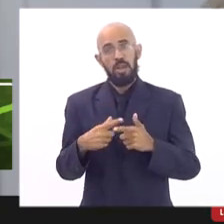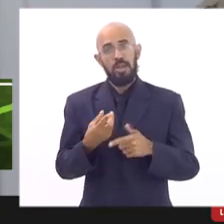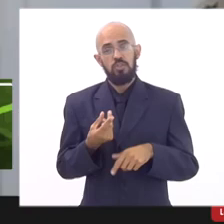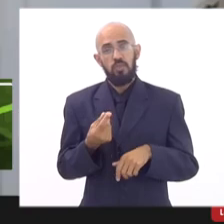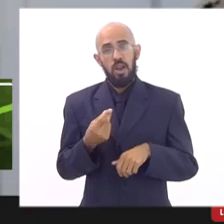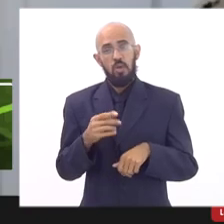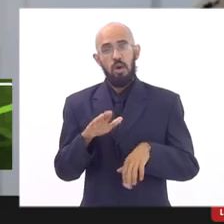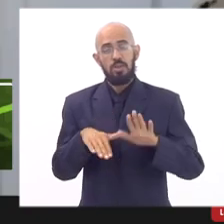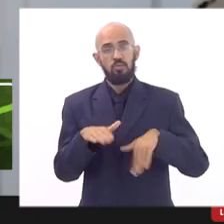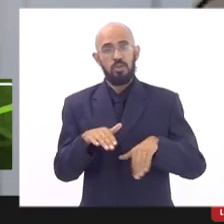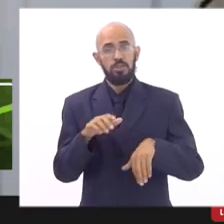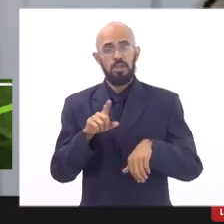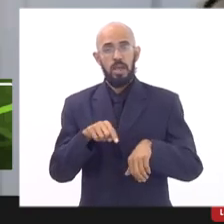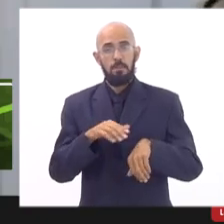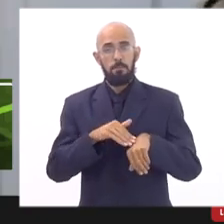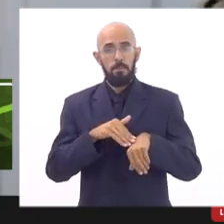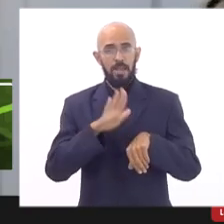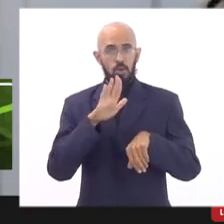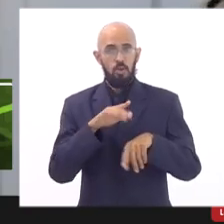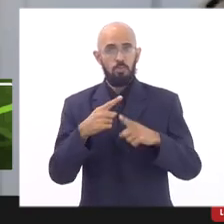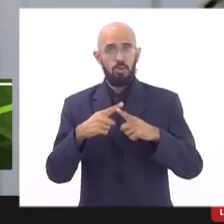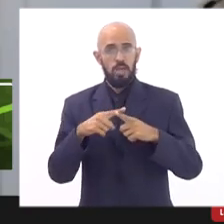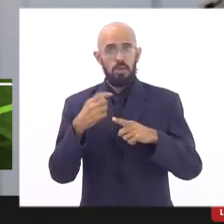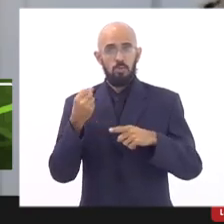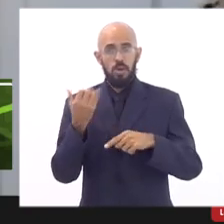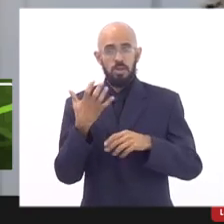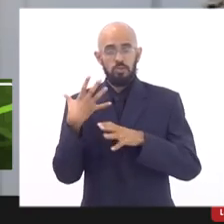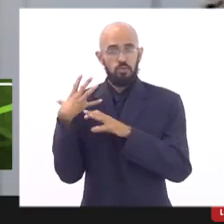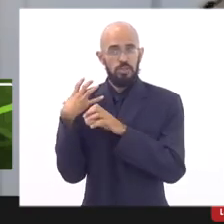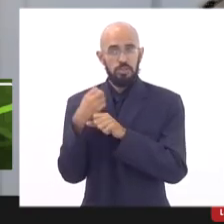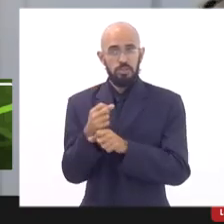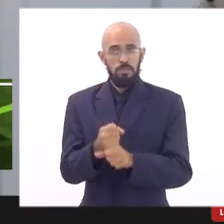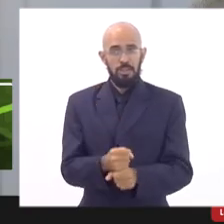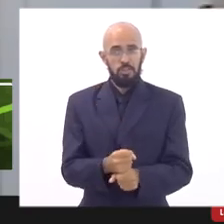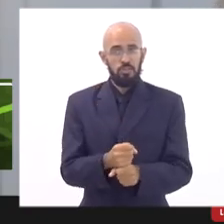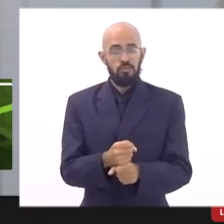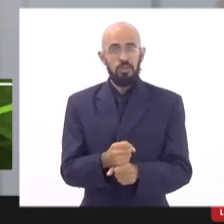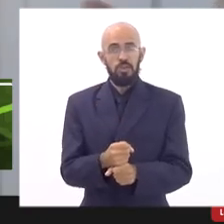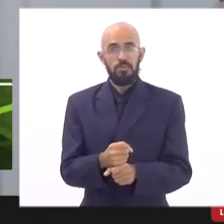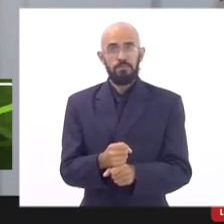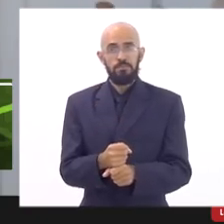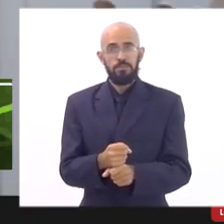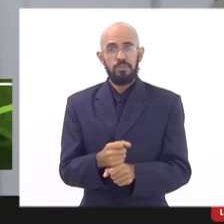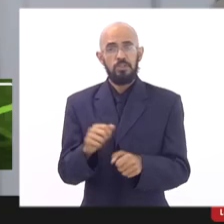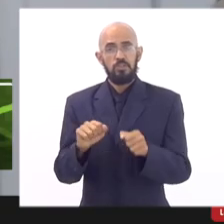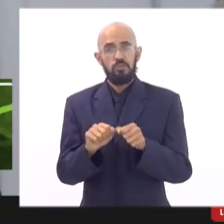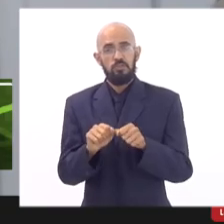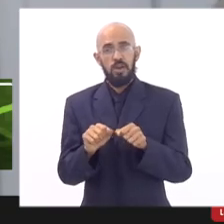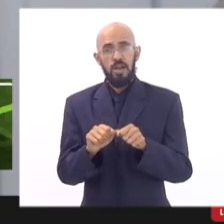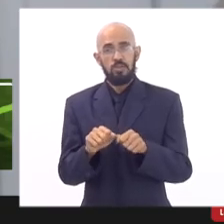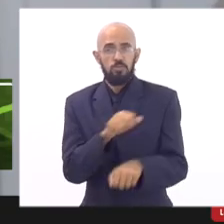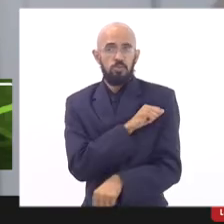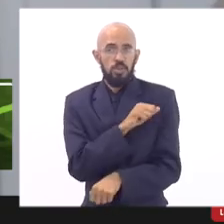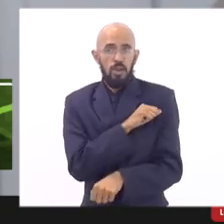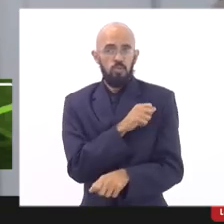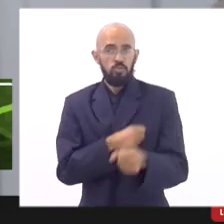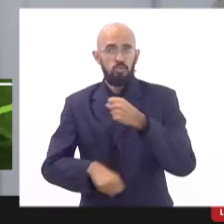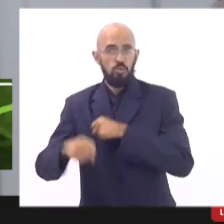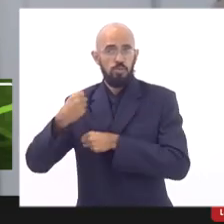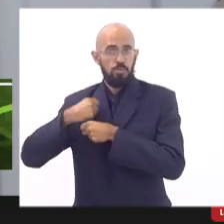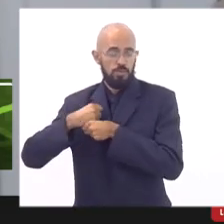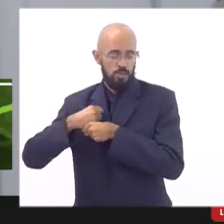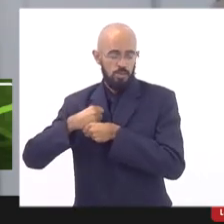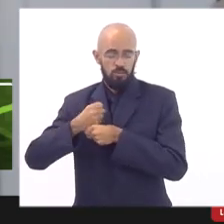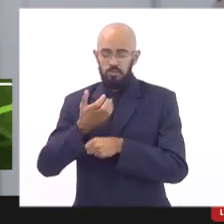maior porque quando a gente faz a estimativa a gente faz sempre com o valor com o número de alunos do censo do ano anterior isso eu falo de merenda